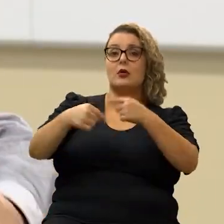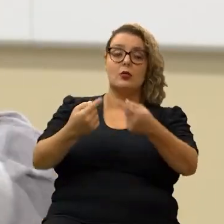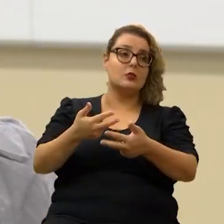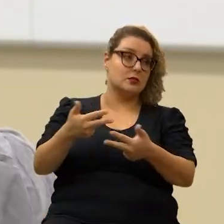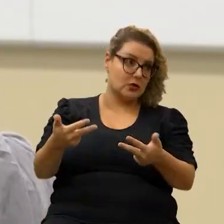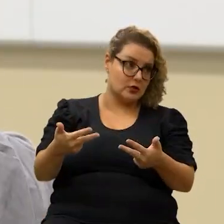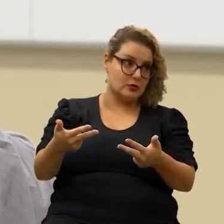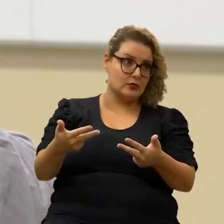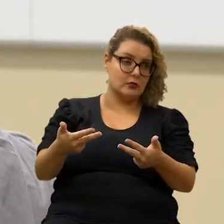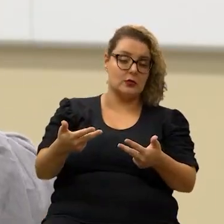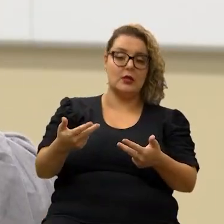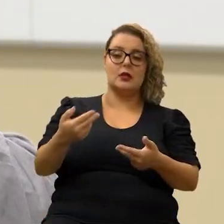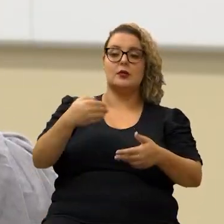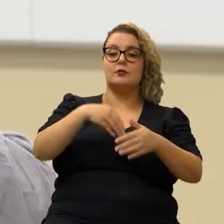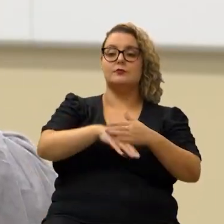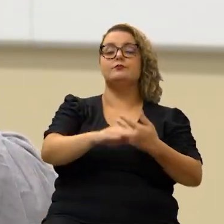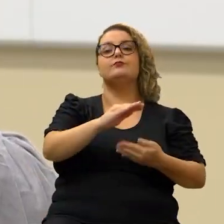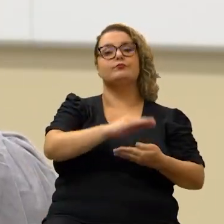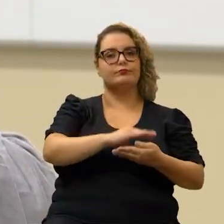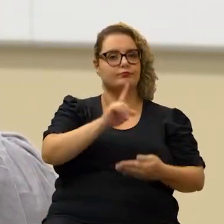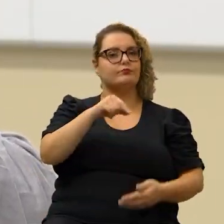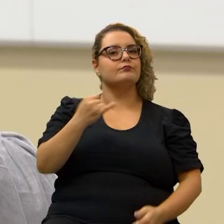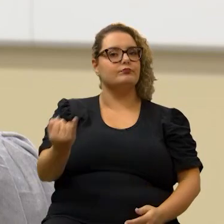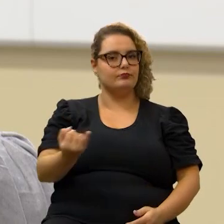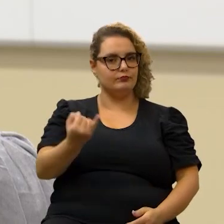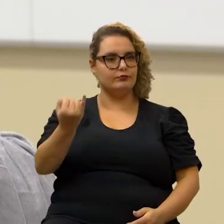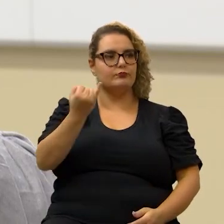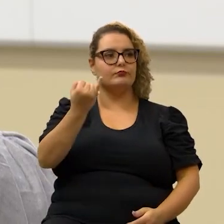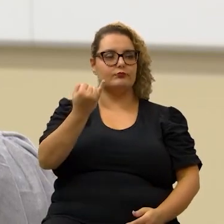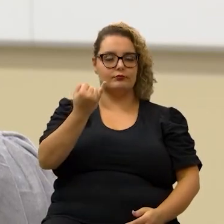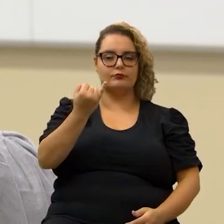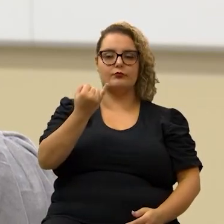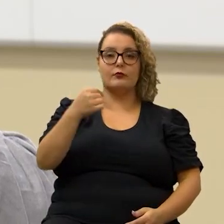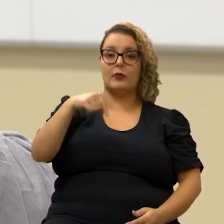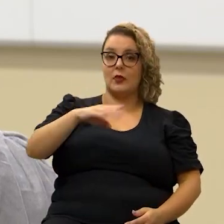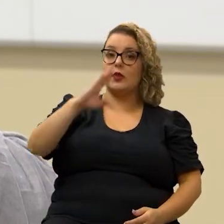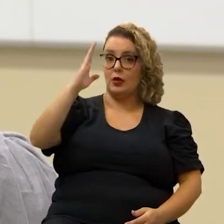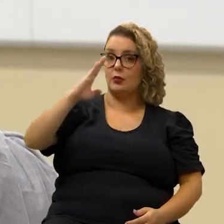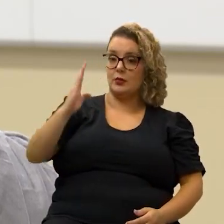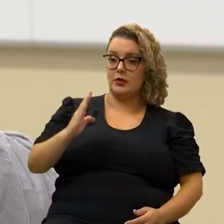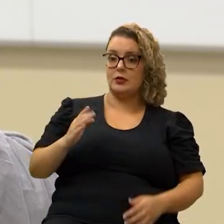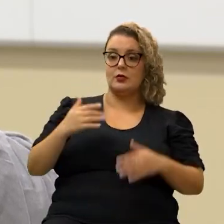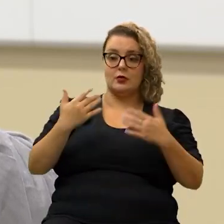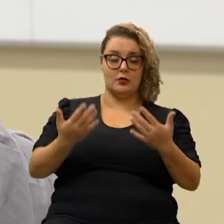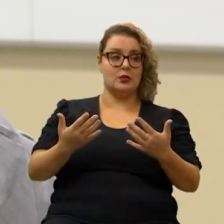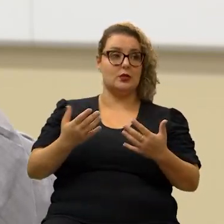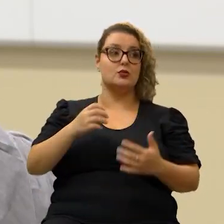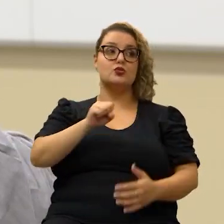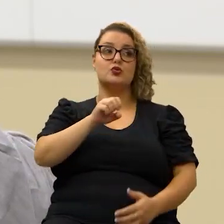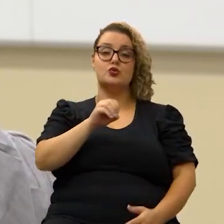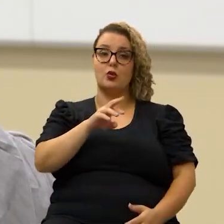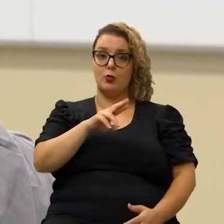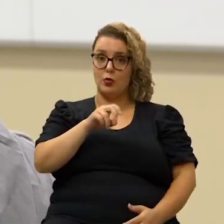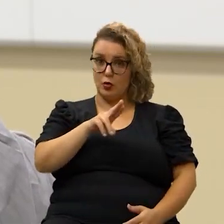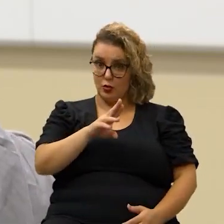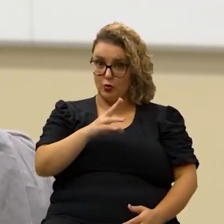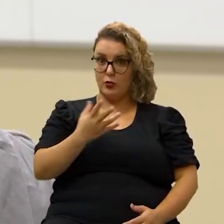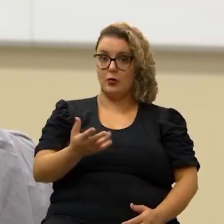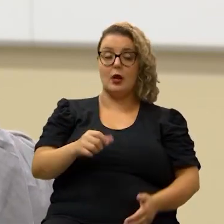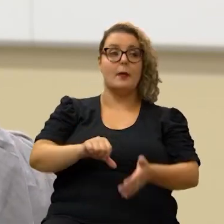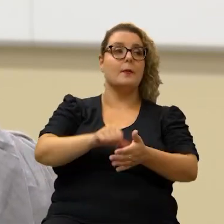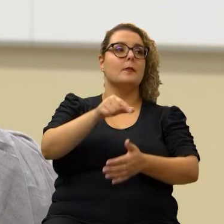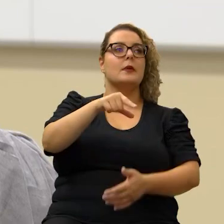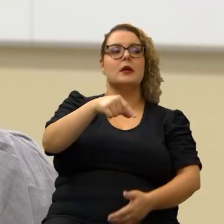coisas então reserva sempre é uma coisa importante no caso do Brasil então sobrou a